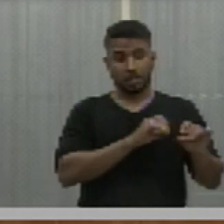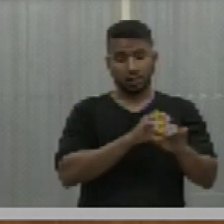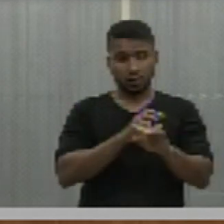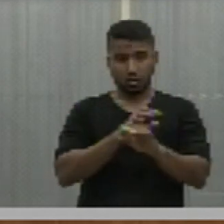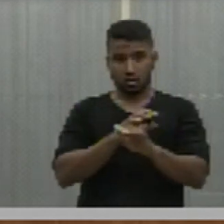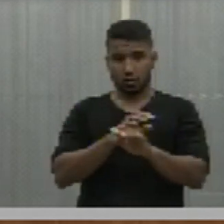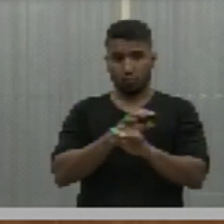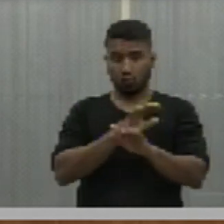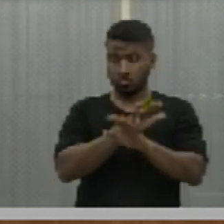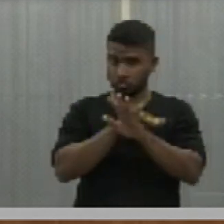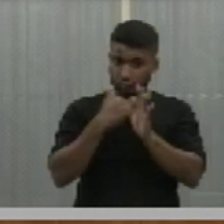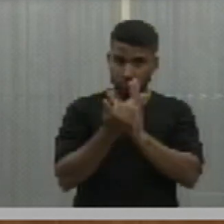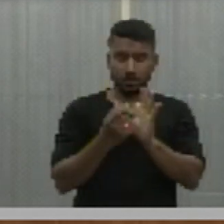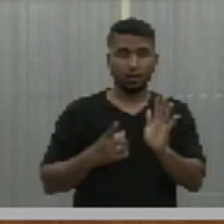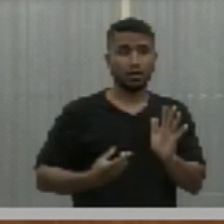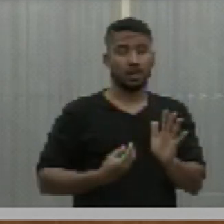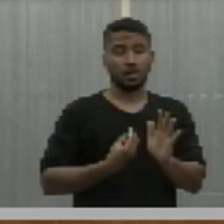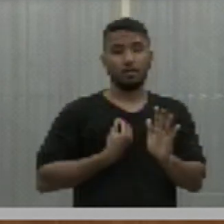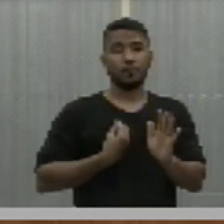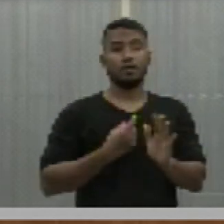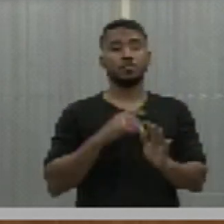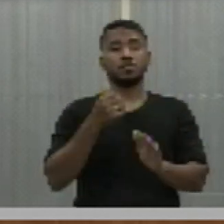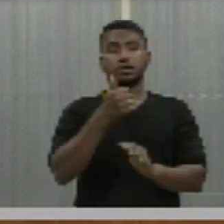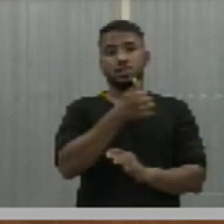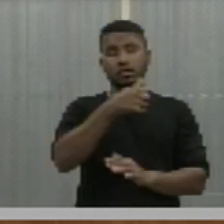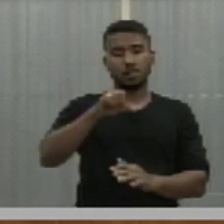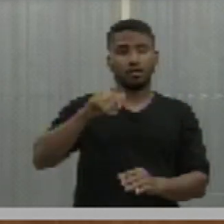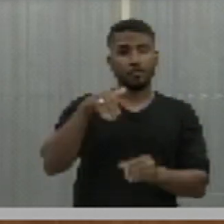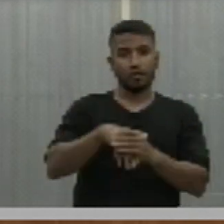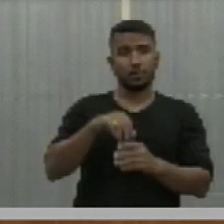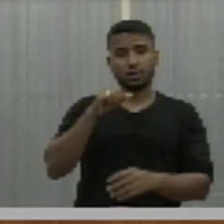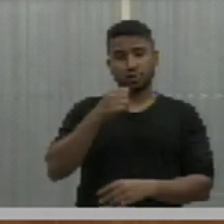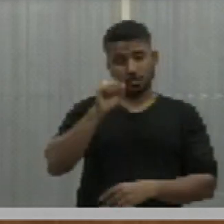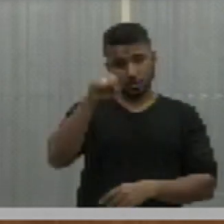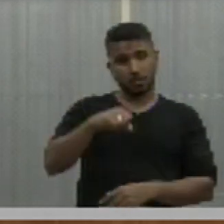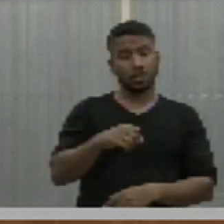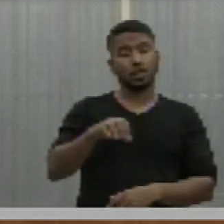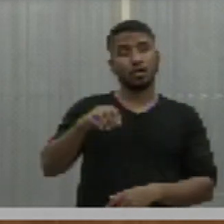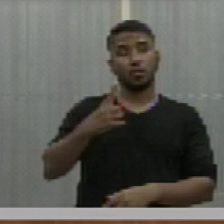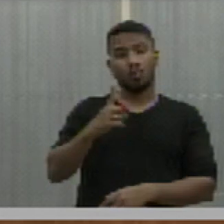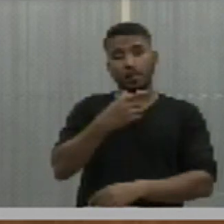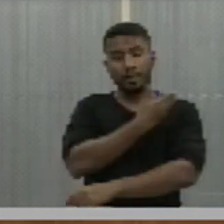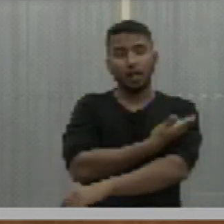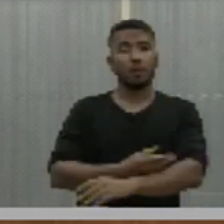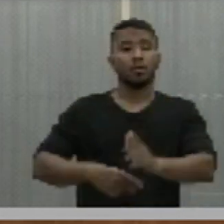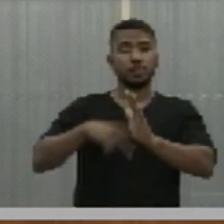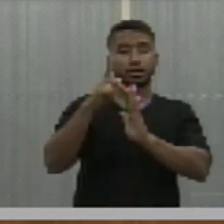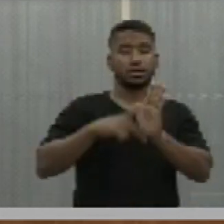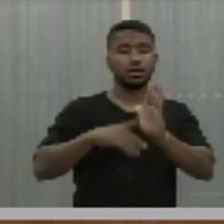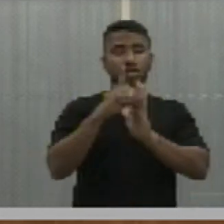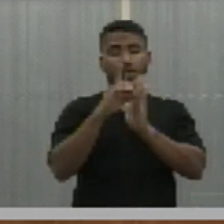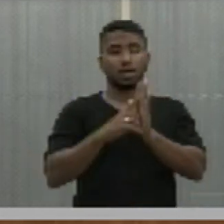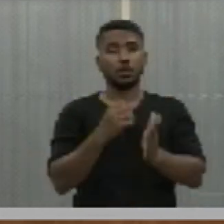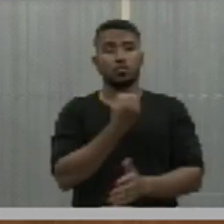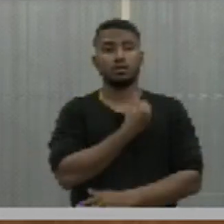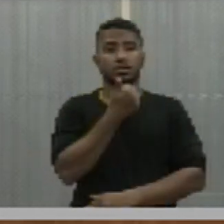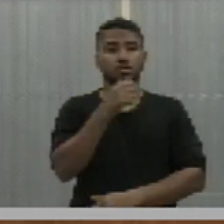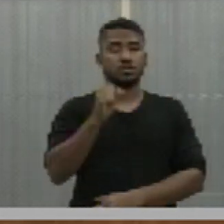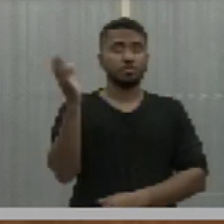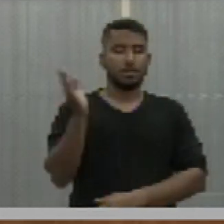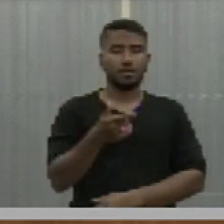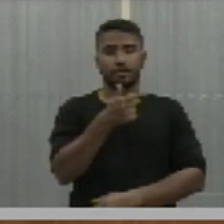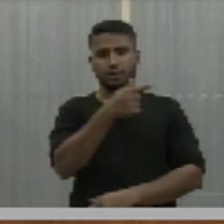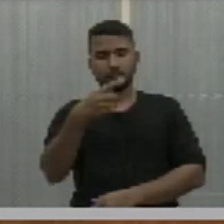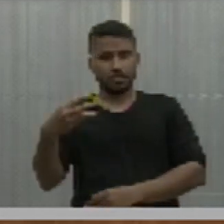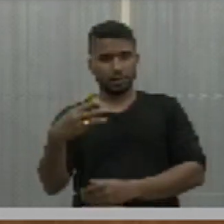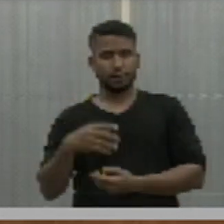unanimidade dos presentes, com 19 votos sim e 1 voto em branco, os projetos de decreto legislativo nº 18-23,